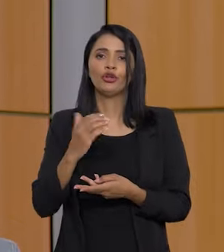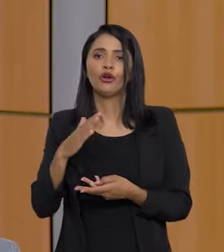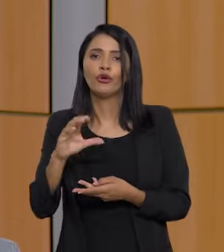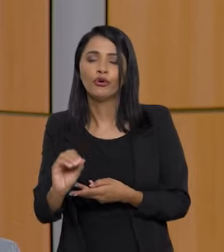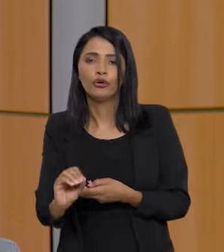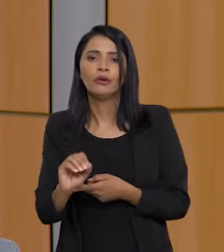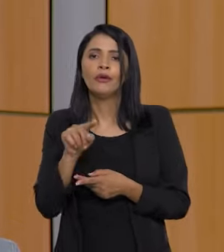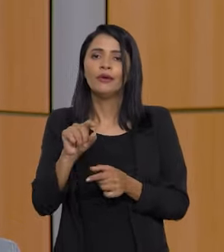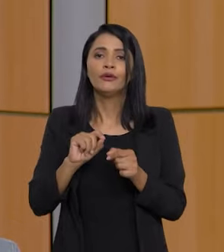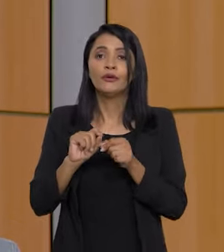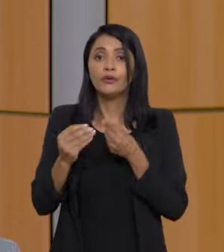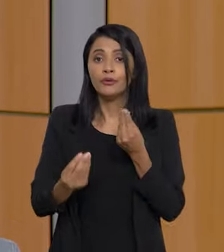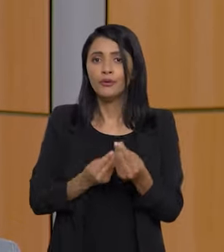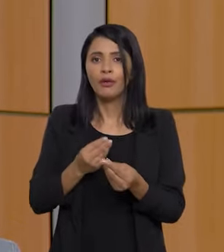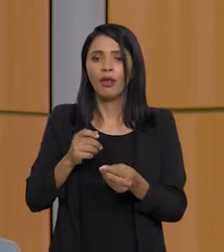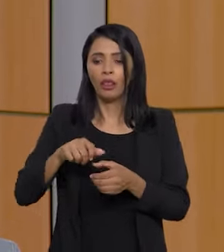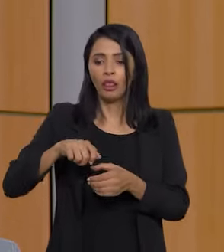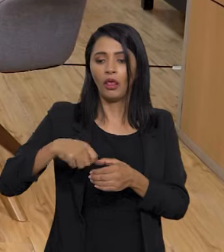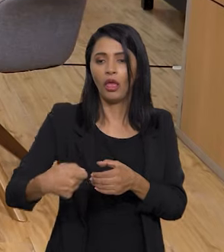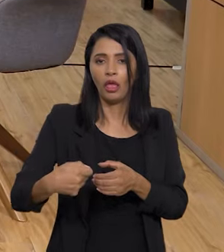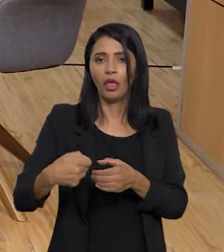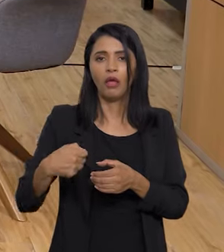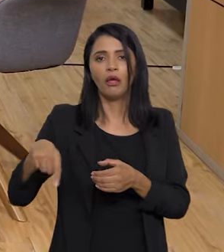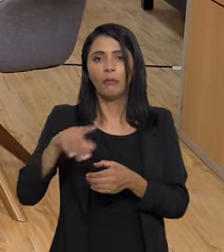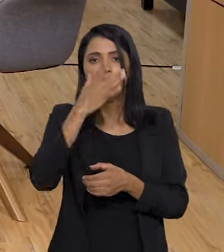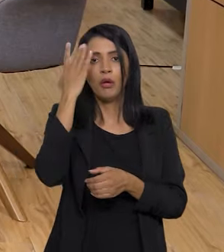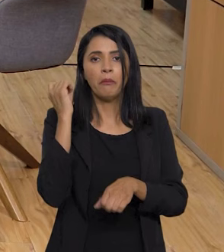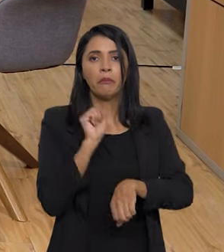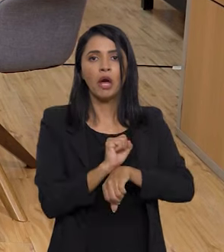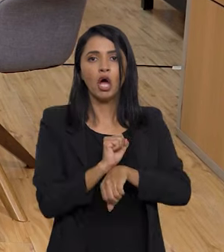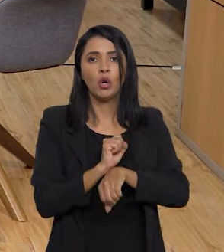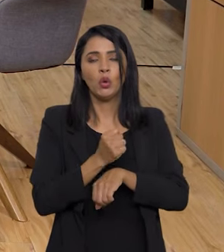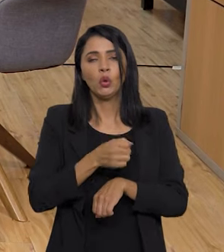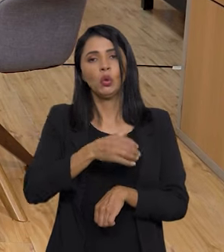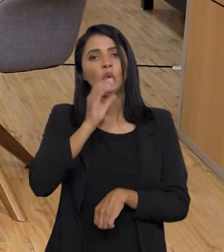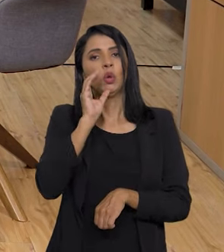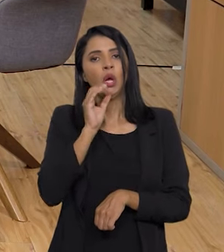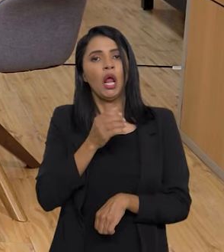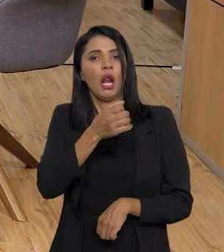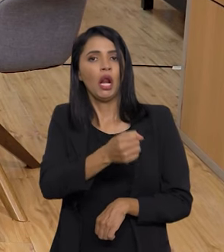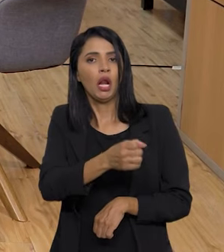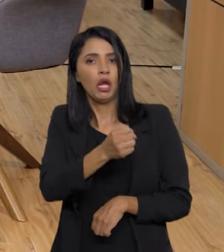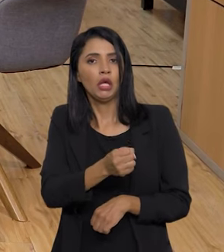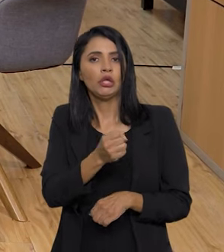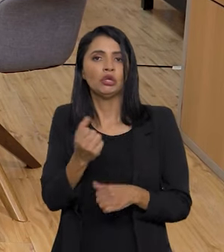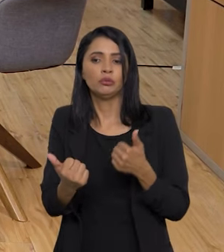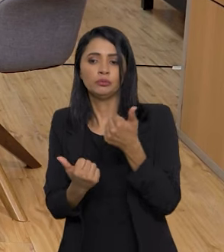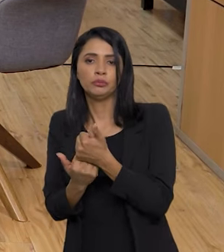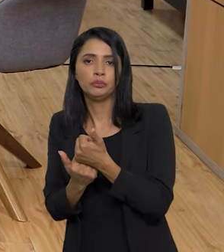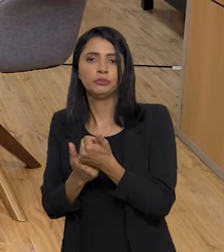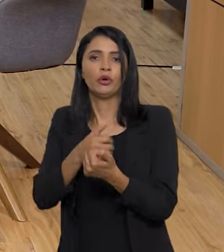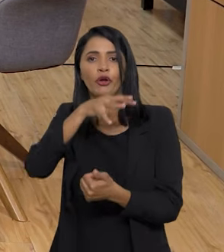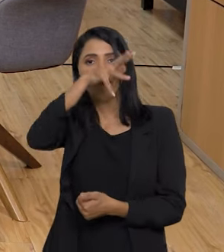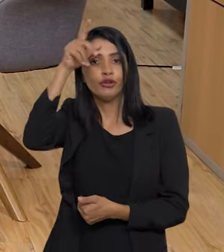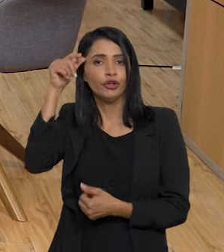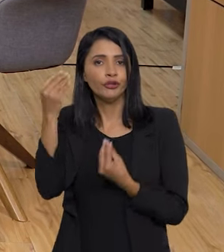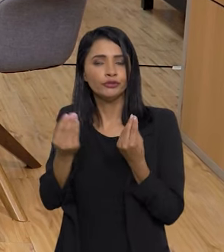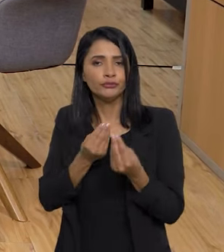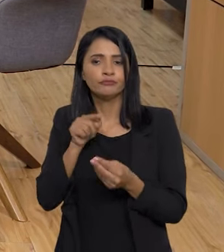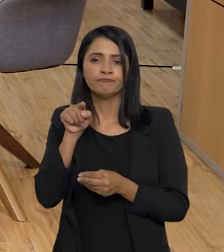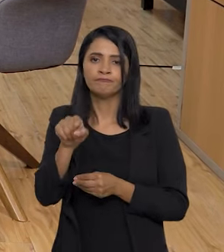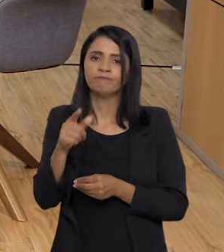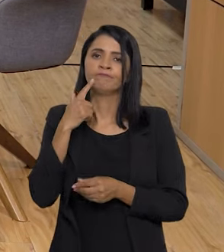isso faz com que, por exemplo, muita gente deixou de tomar leite para tomar refrigerante. E assim,